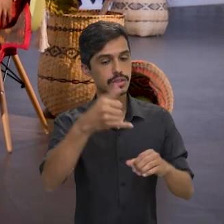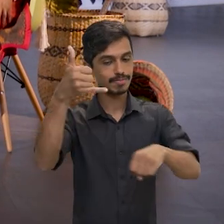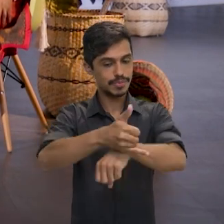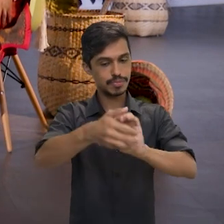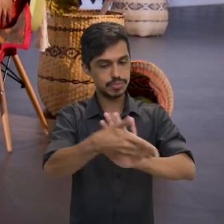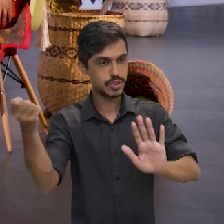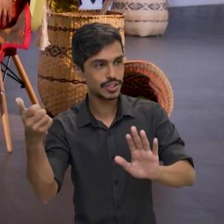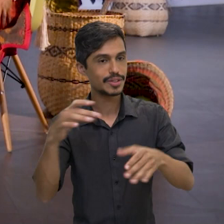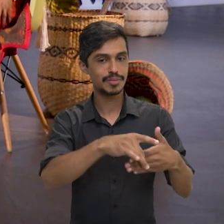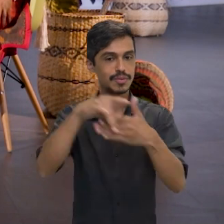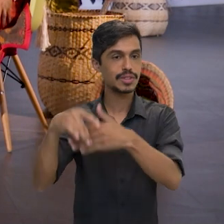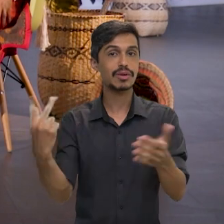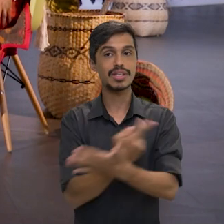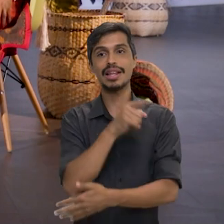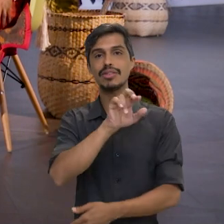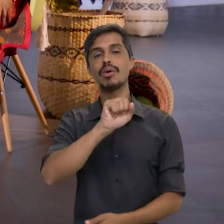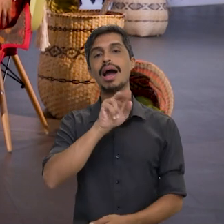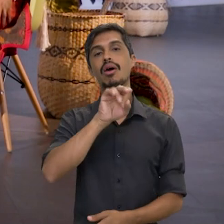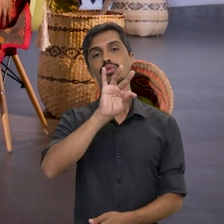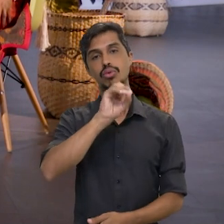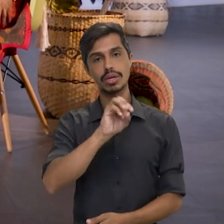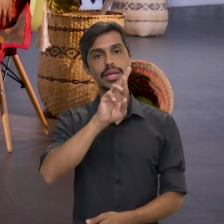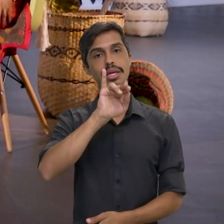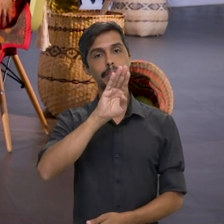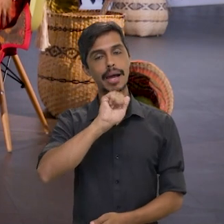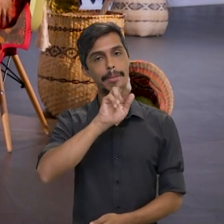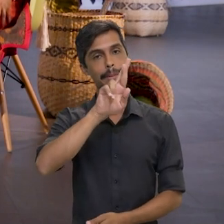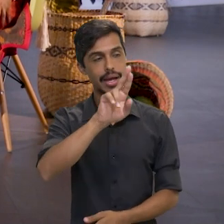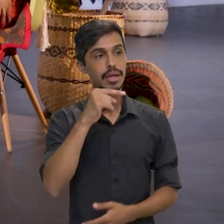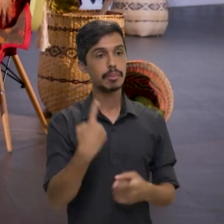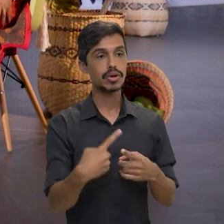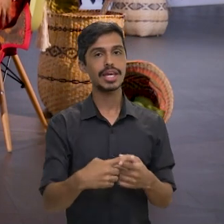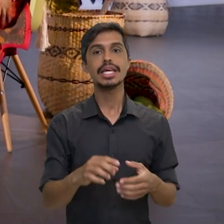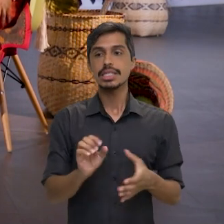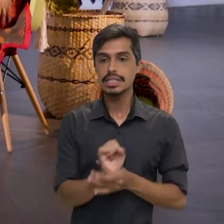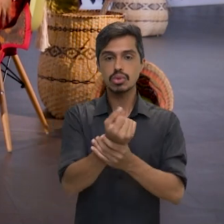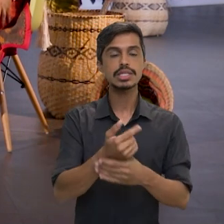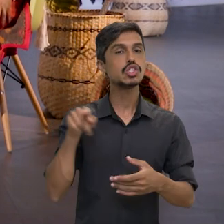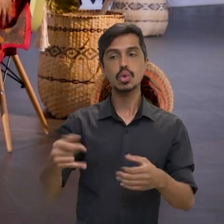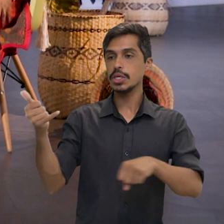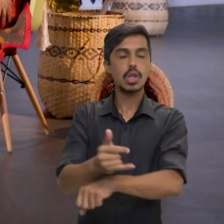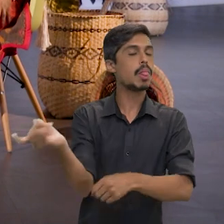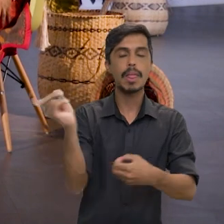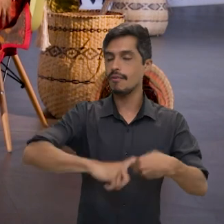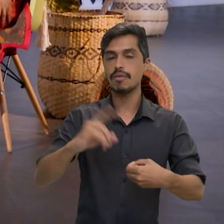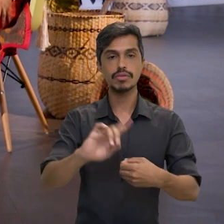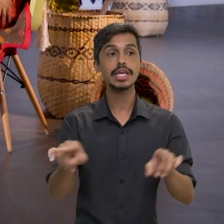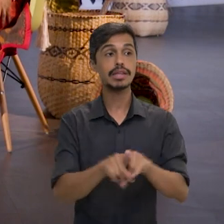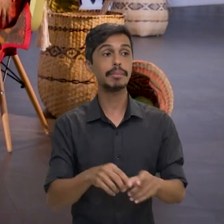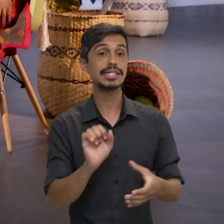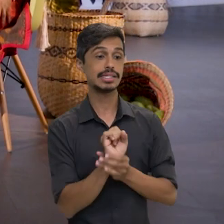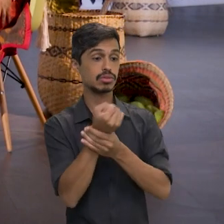acontecendo lá no Alto Rio Guamá, né? Que... para se garantir que os invasores não voltem e para garantir que os indígenas